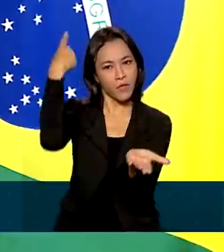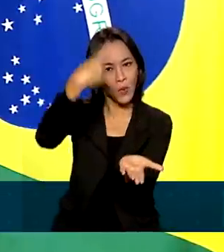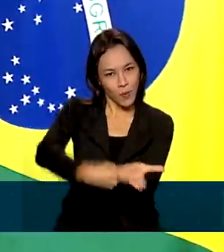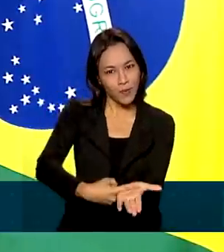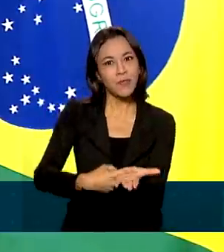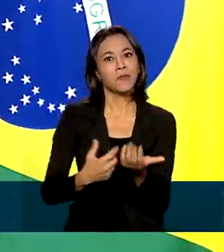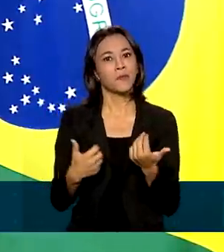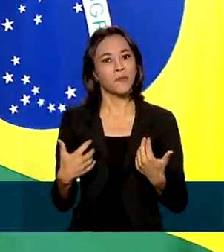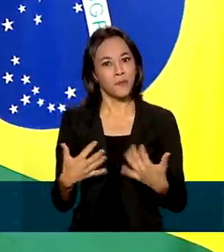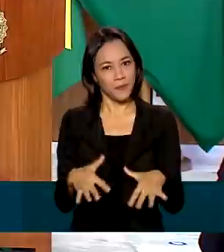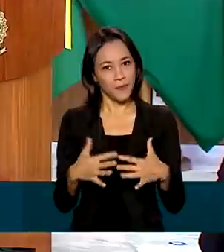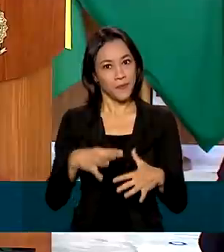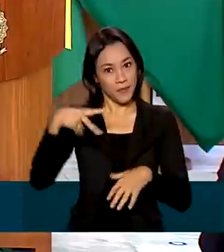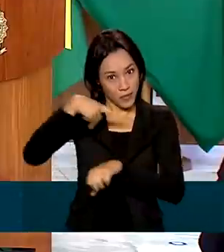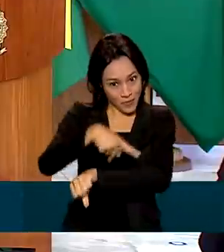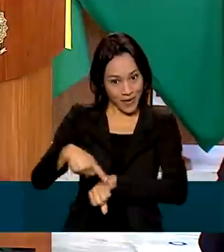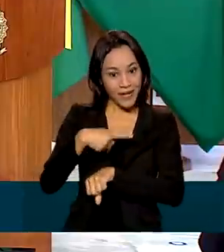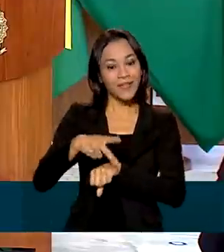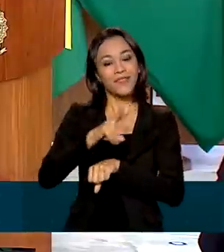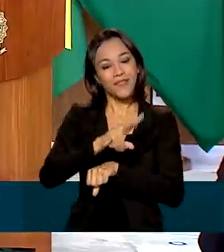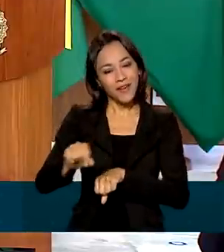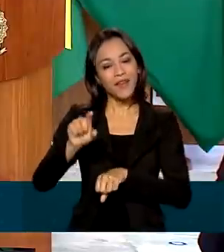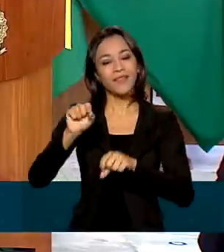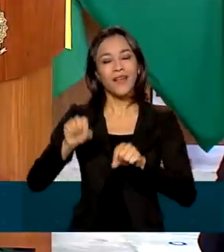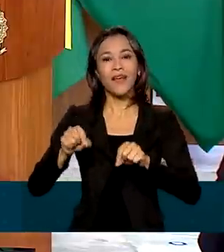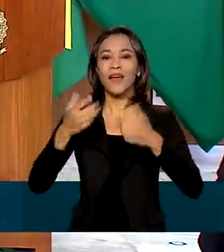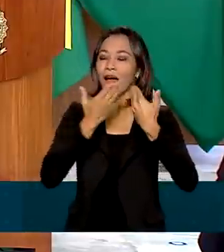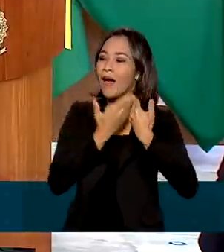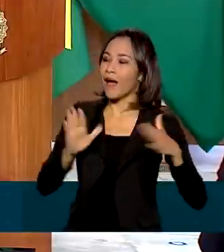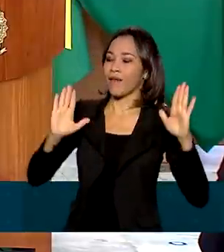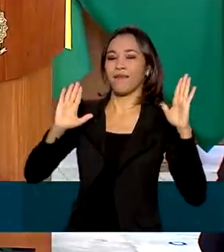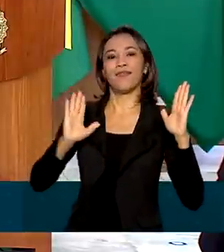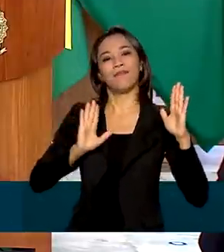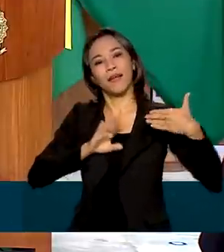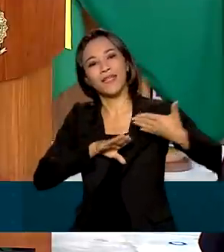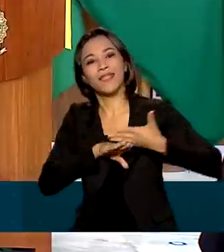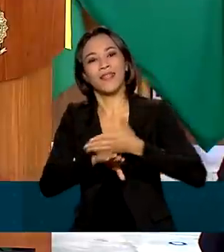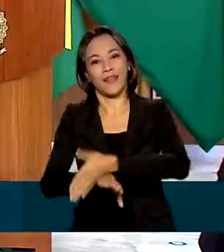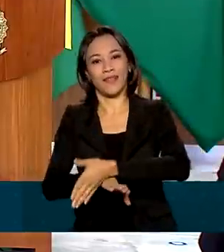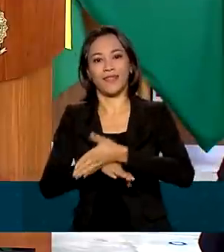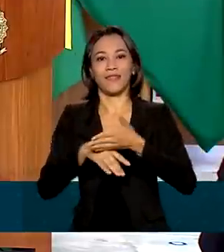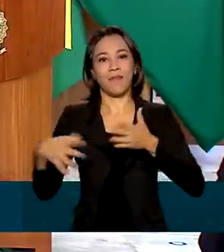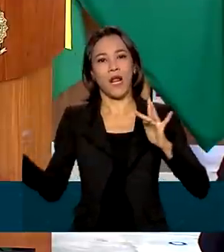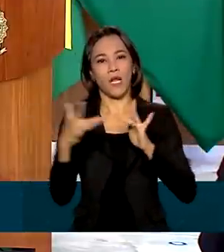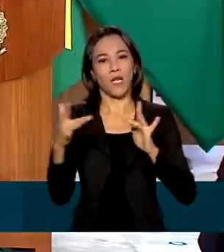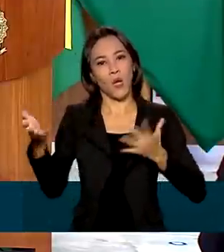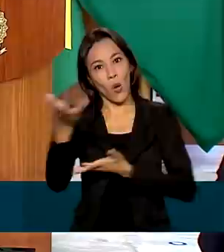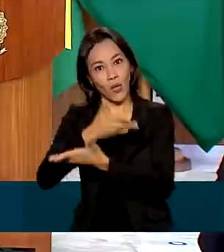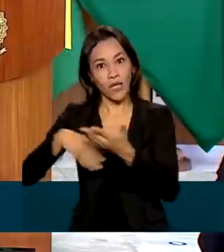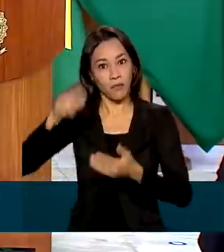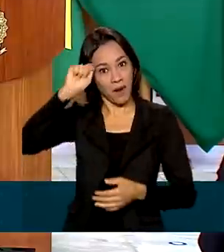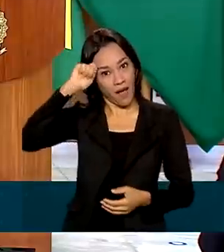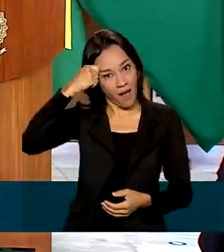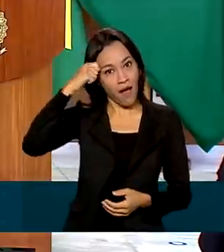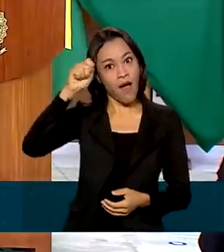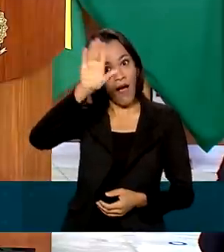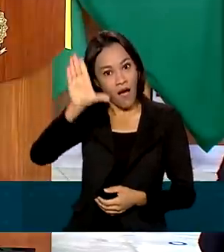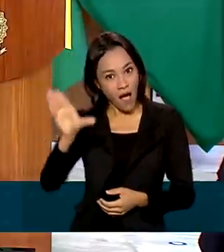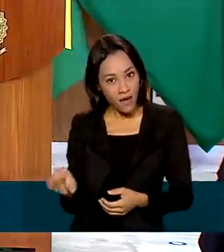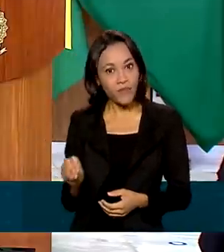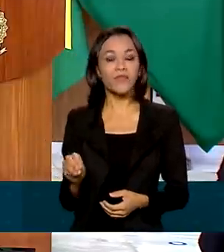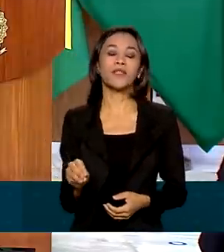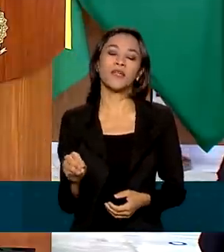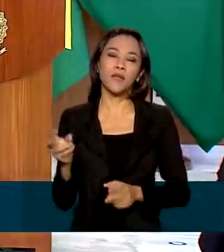realista. E a Guiné-Bissau será a porta, que é a porta de entrada do Brasil para a África Ocidental, que é um vasto